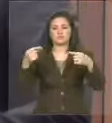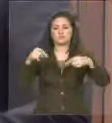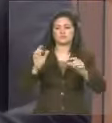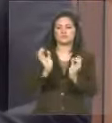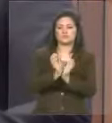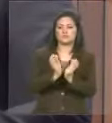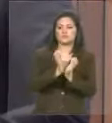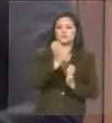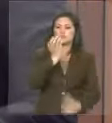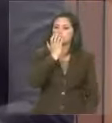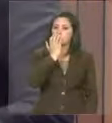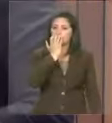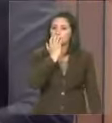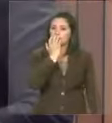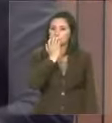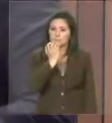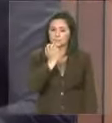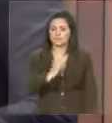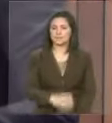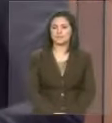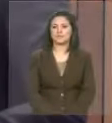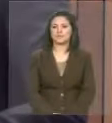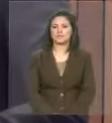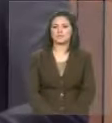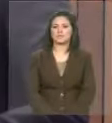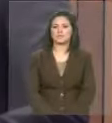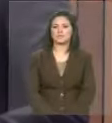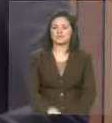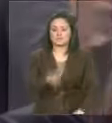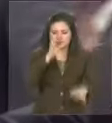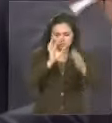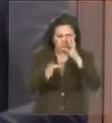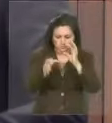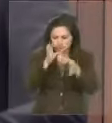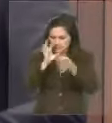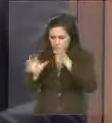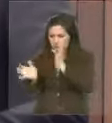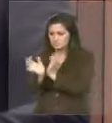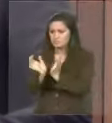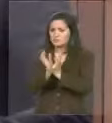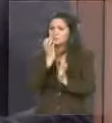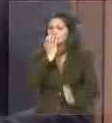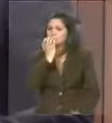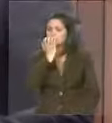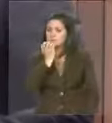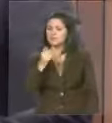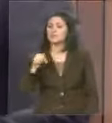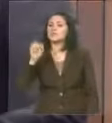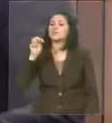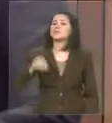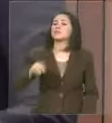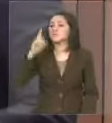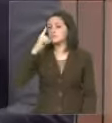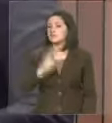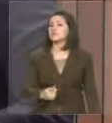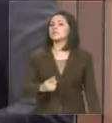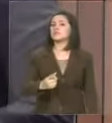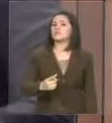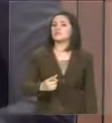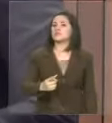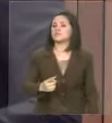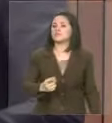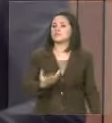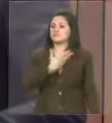para minimizar o Grupo Sarney. Sarney, amando de quem? Amando do governador?